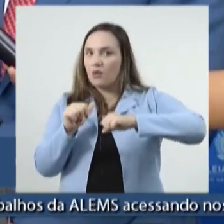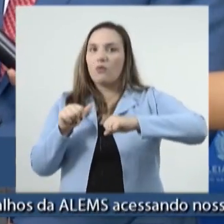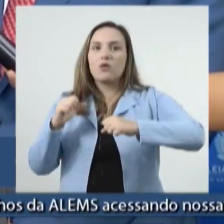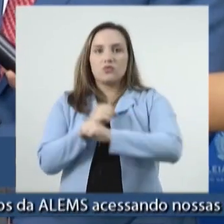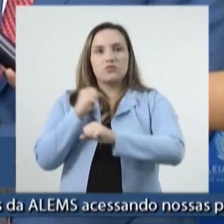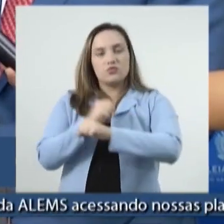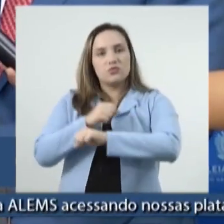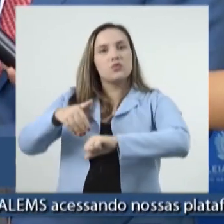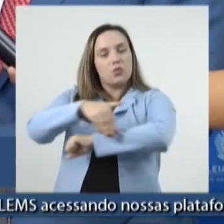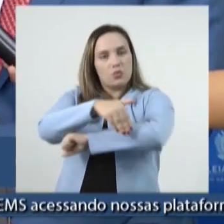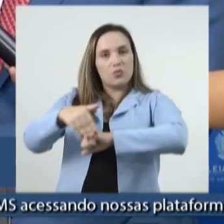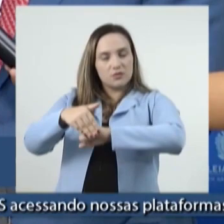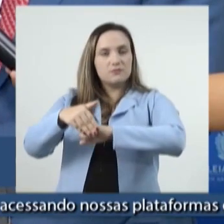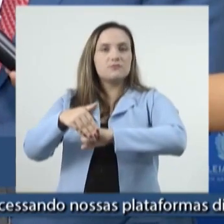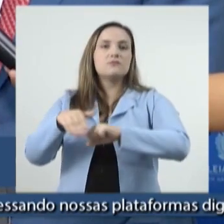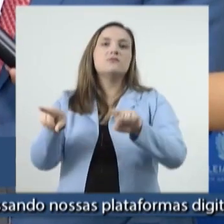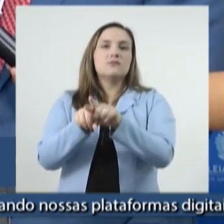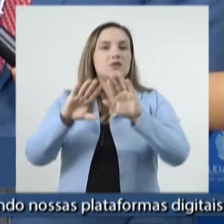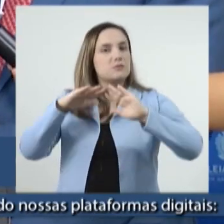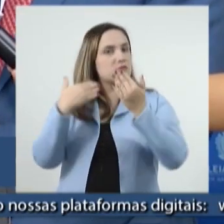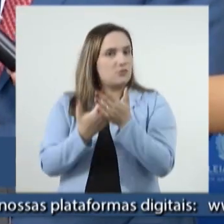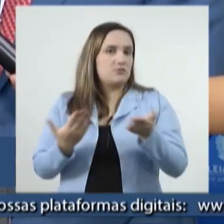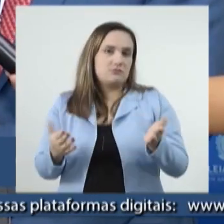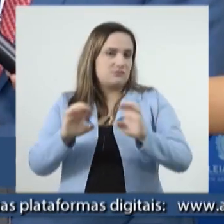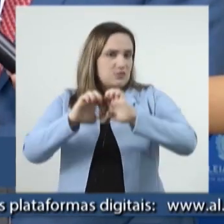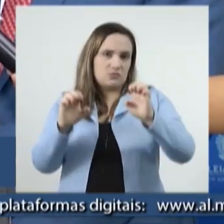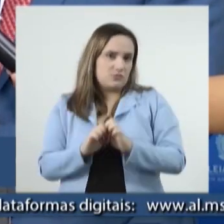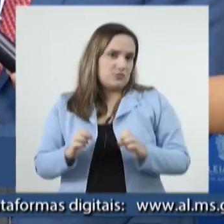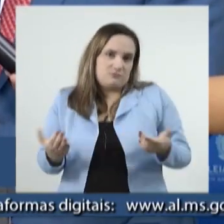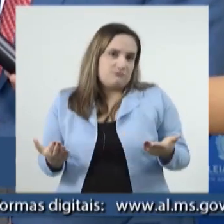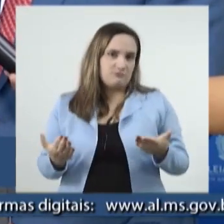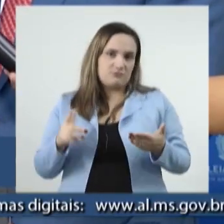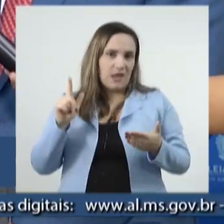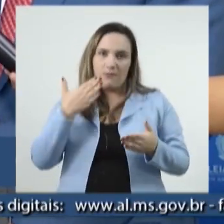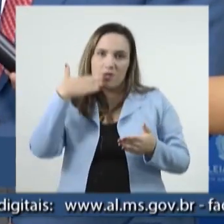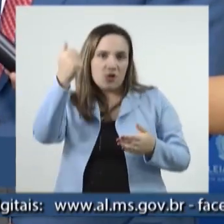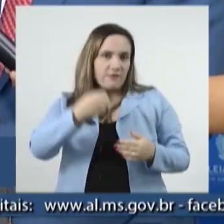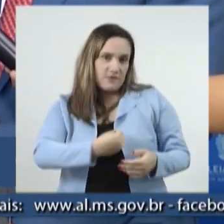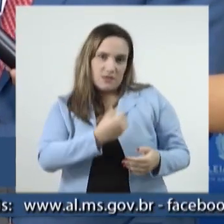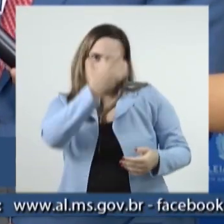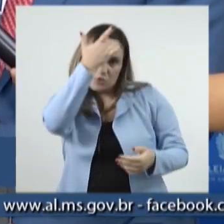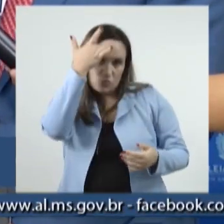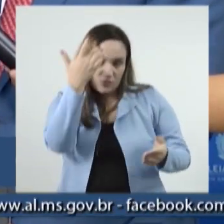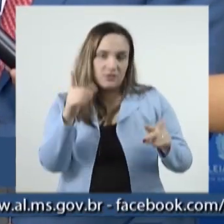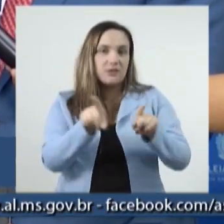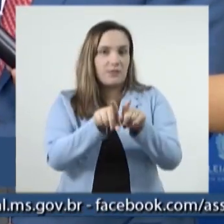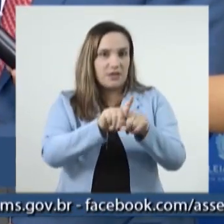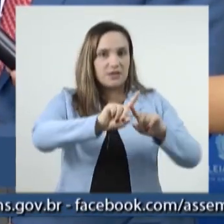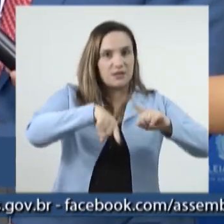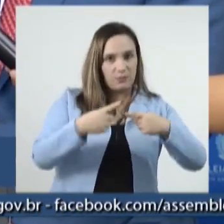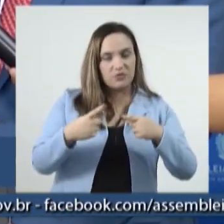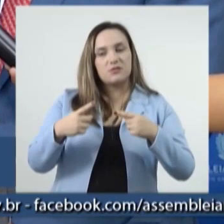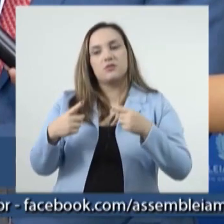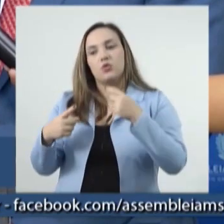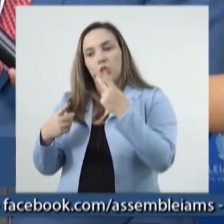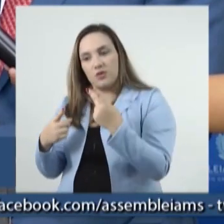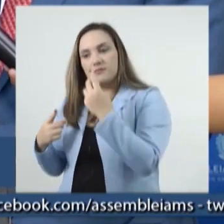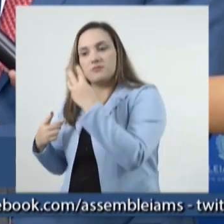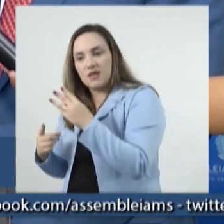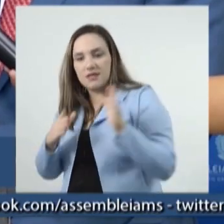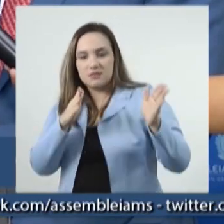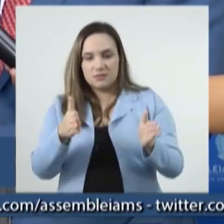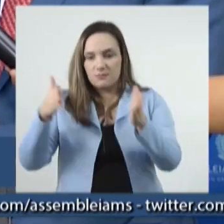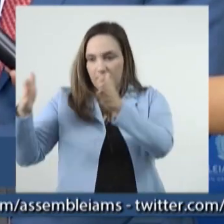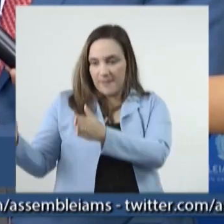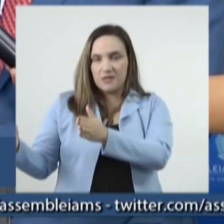ruas, recap, nós estamos falando das escolas, infraestrutura, que melhorem a vida das pessoas. A fase 2 e 3, nós vamos